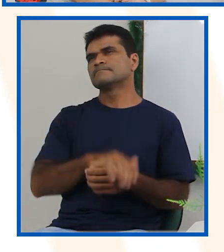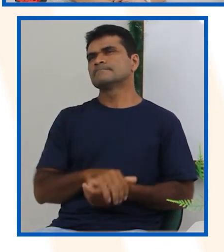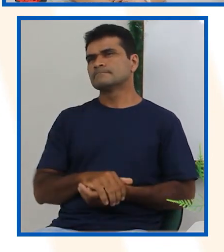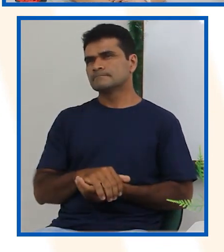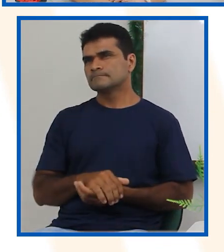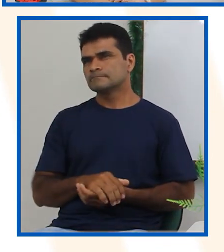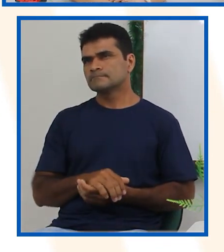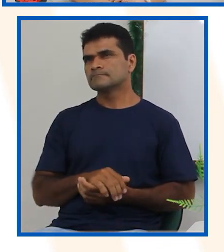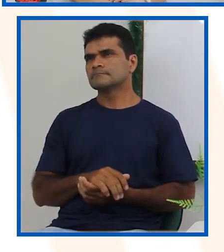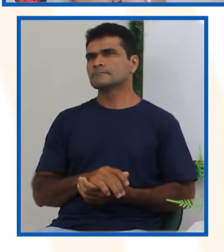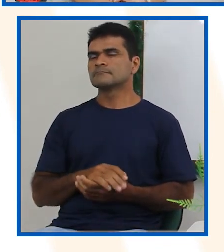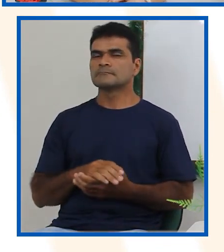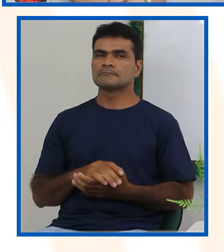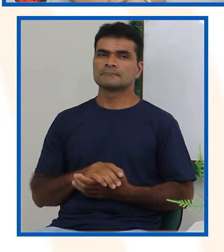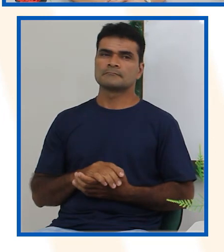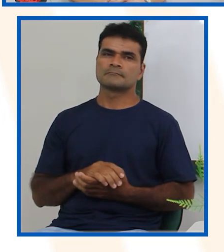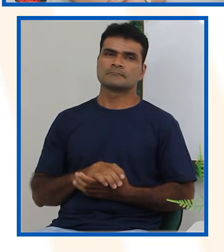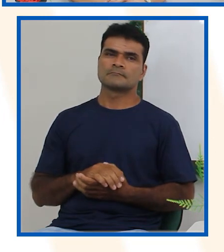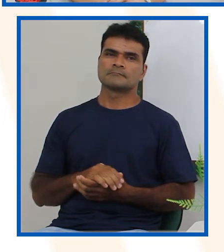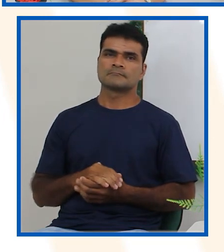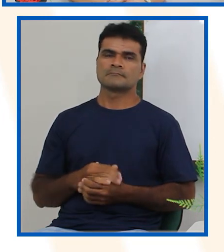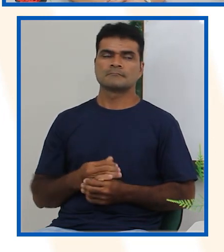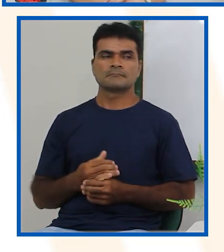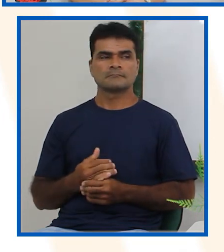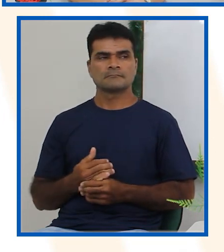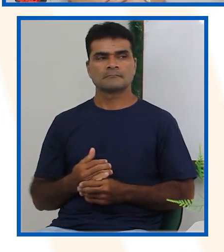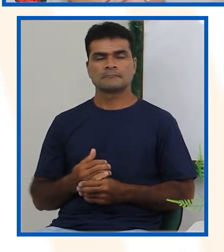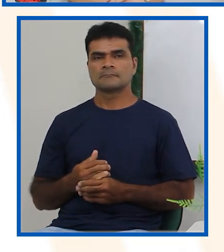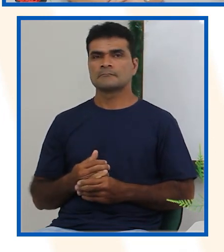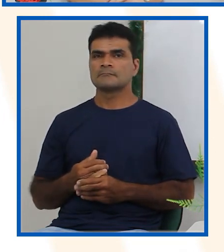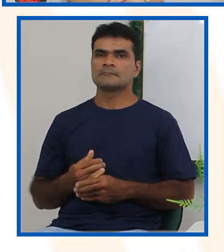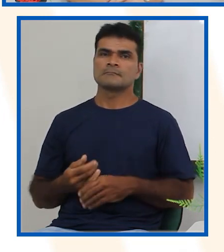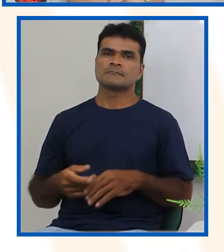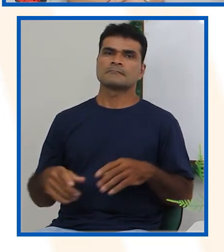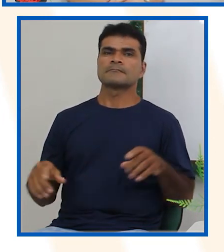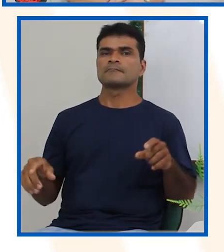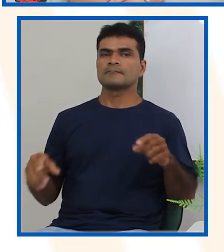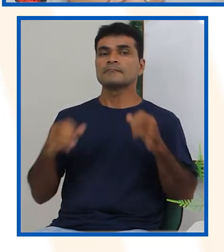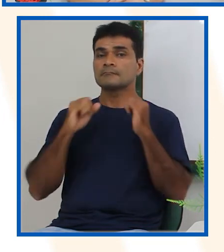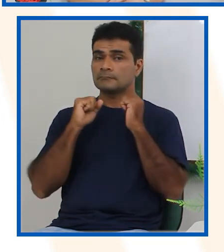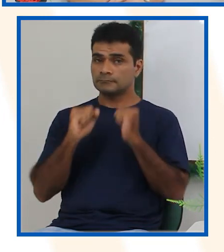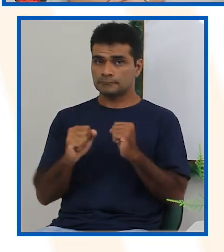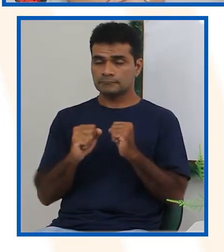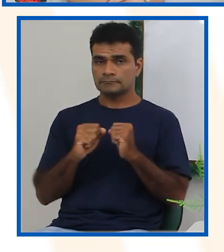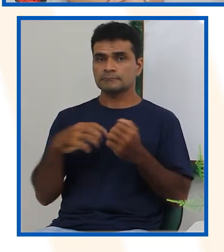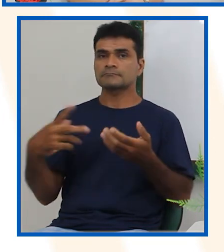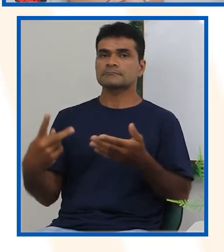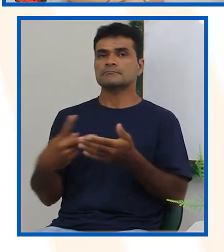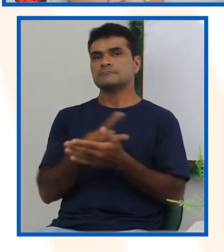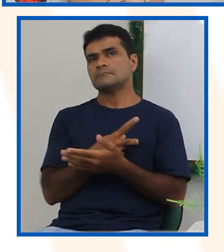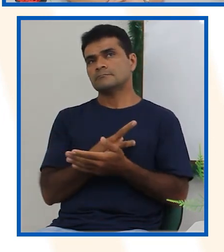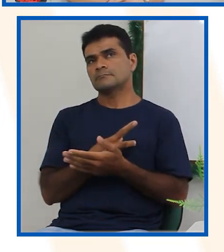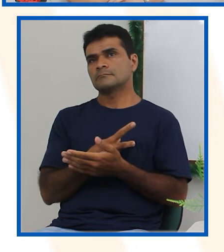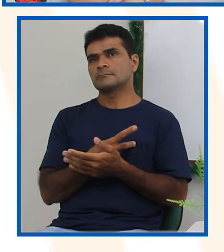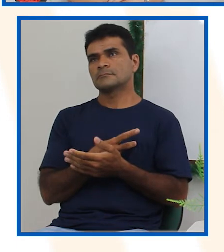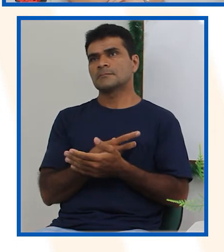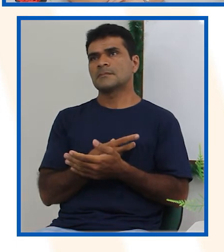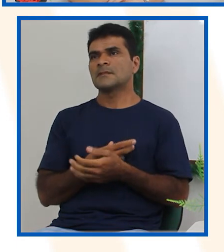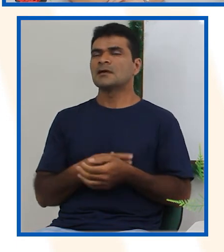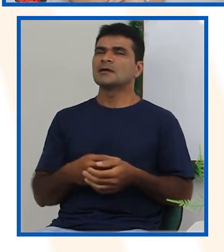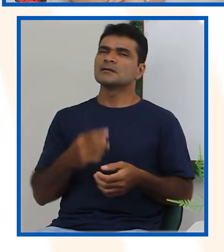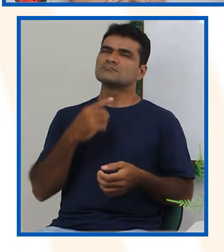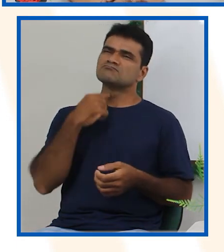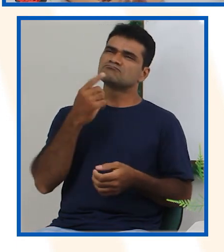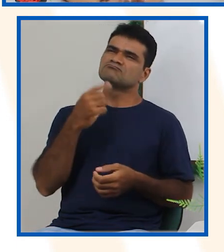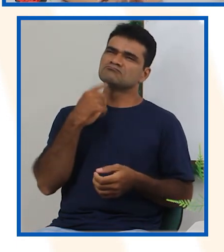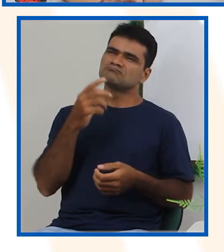dia. Tem, vamos ver as opções, tem mais chance de ocorrer no dia a dia, tem menos chance de ocorrer no dia